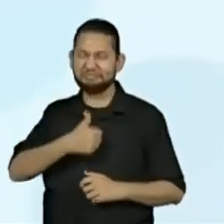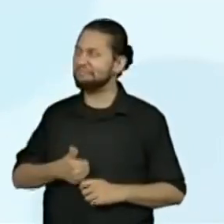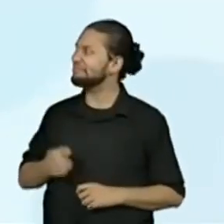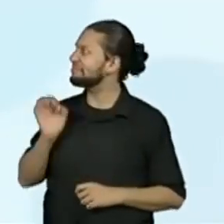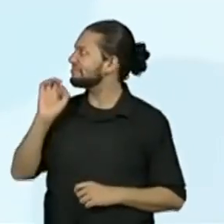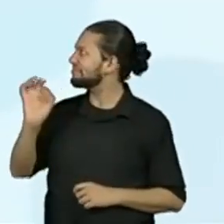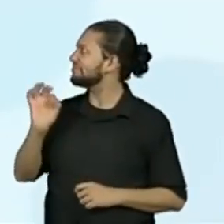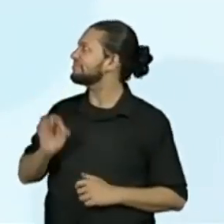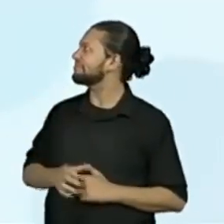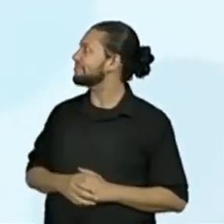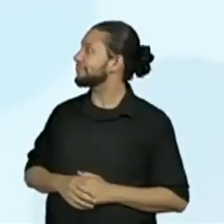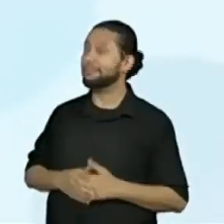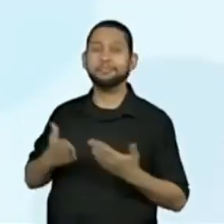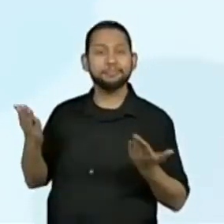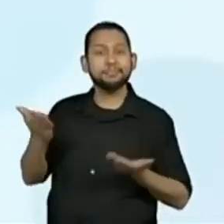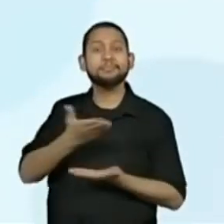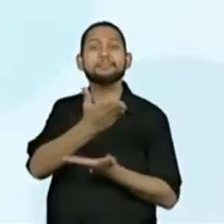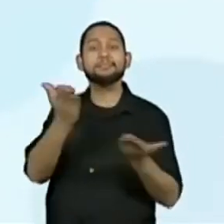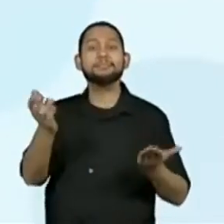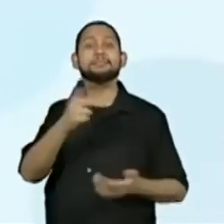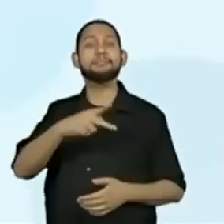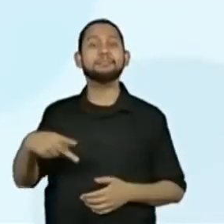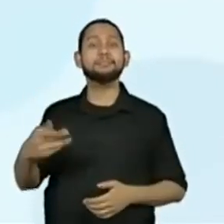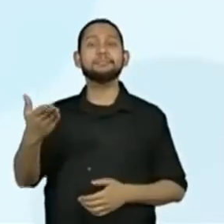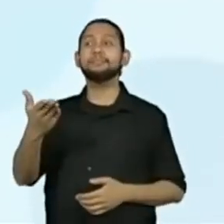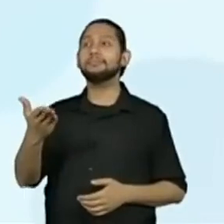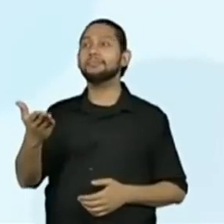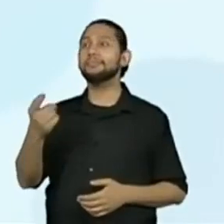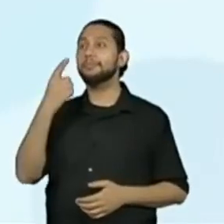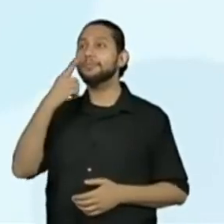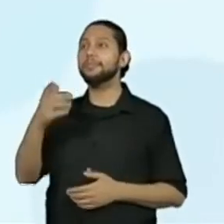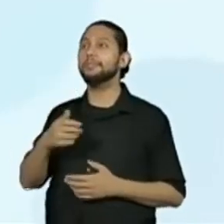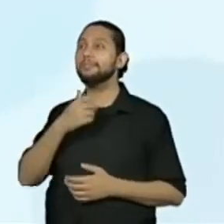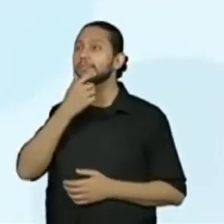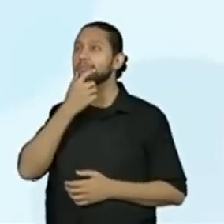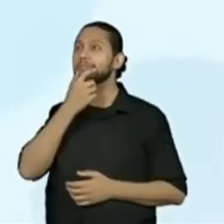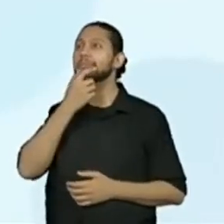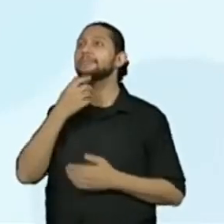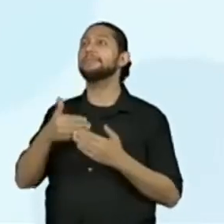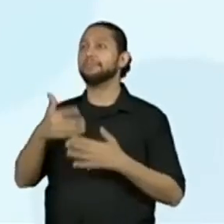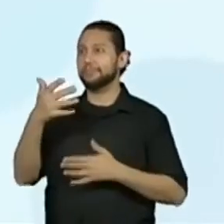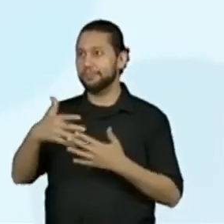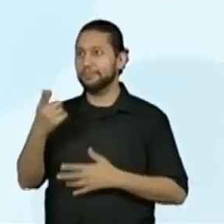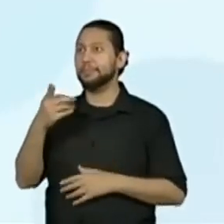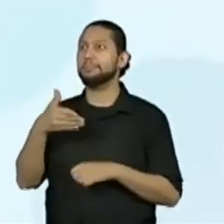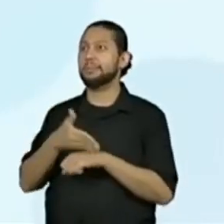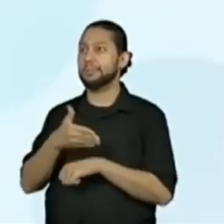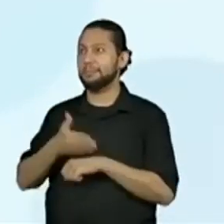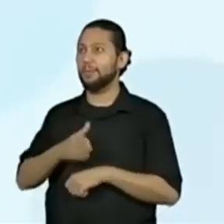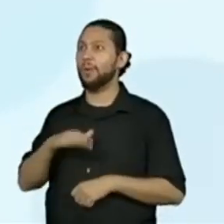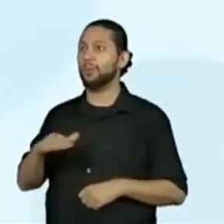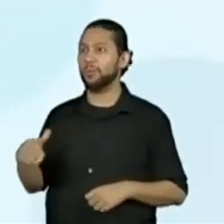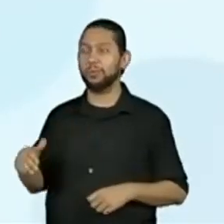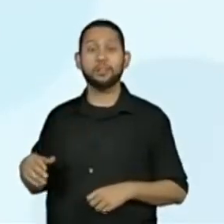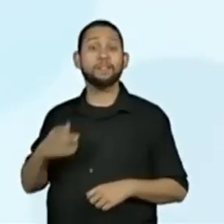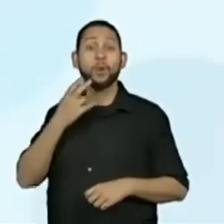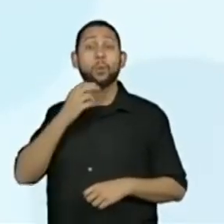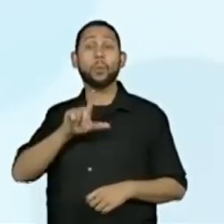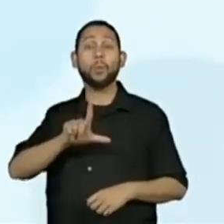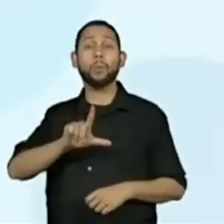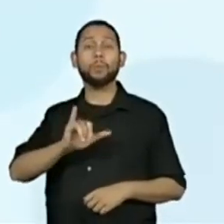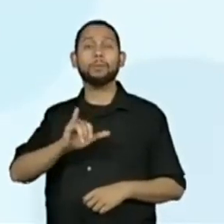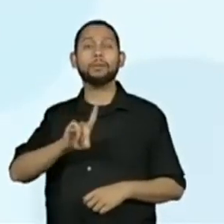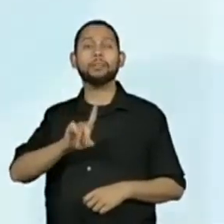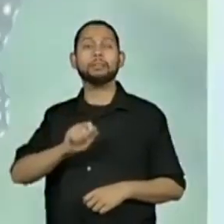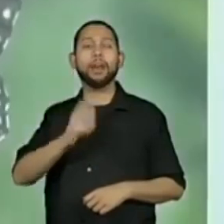Legal! E os professores aí participando? a Luna Carolina participando, legal, linda a imagem, a professora Andréia